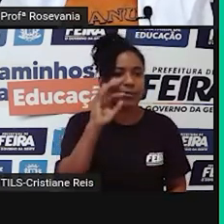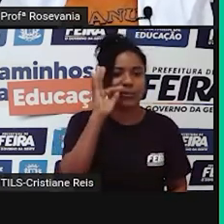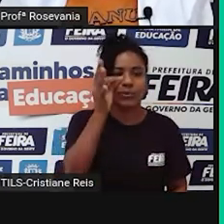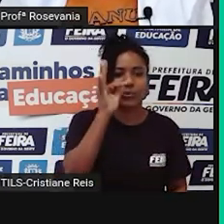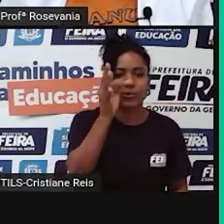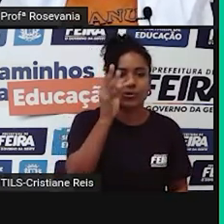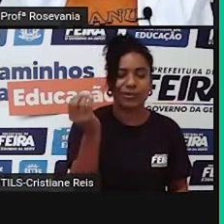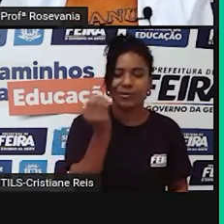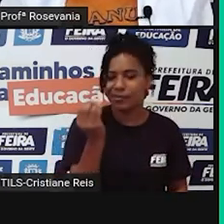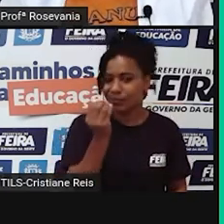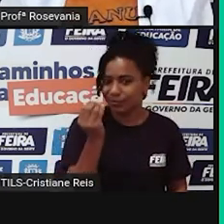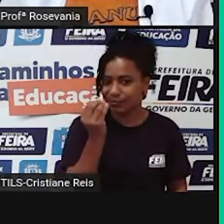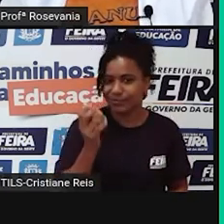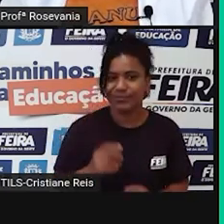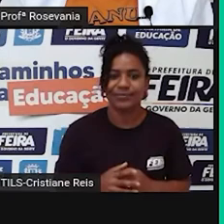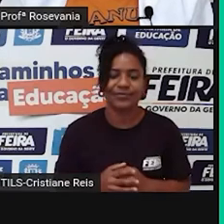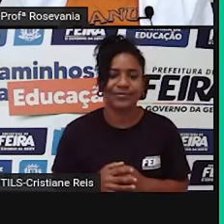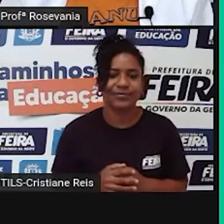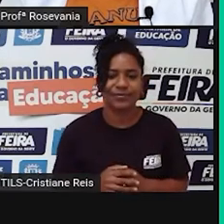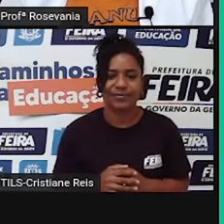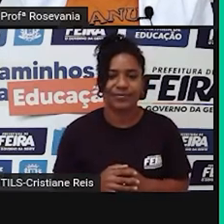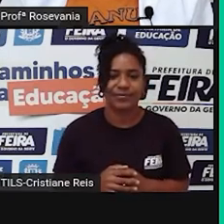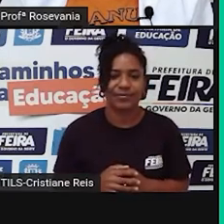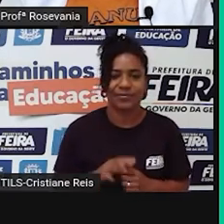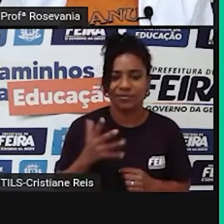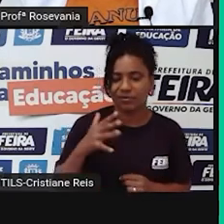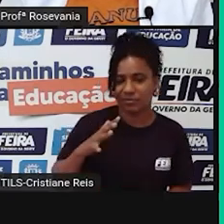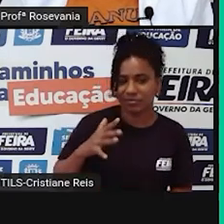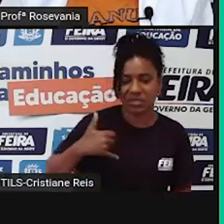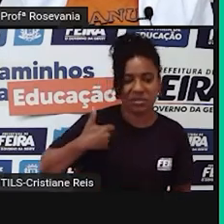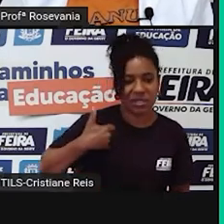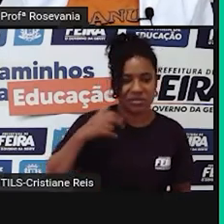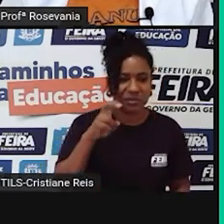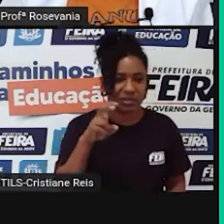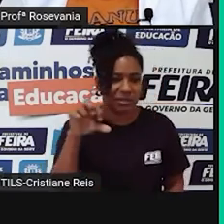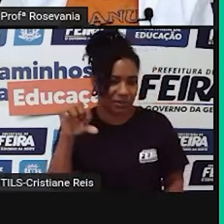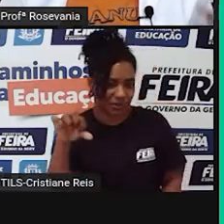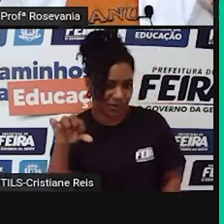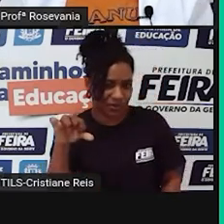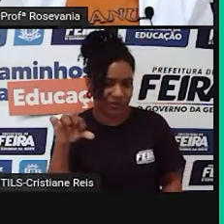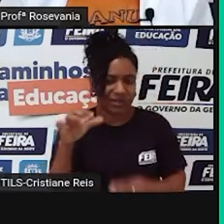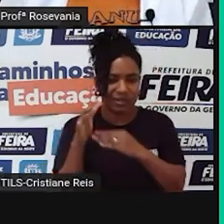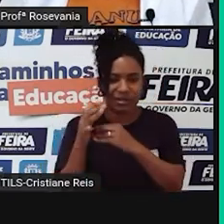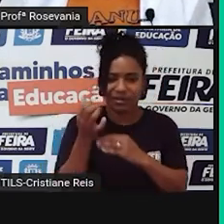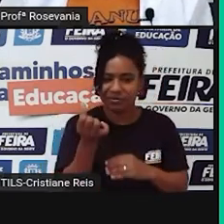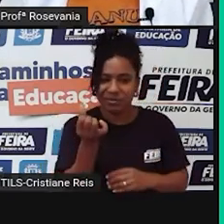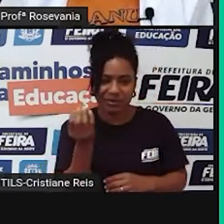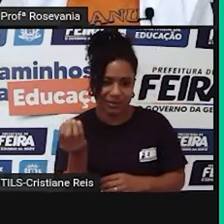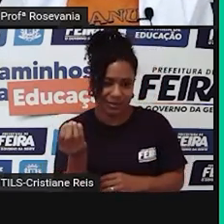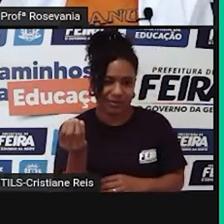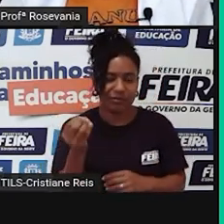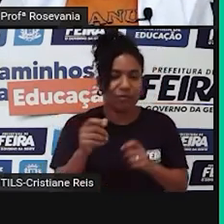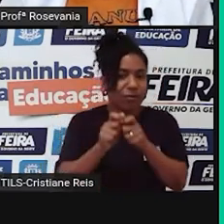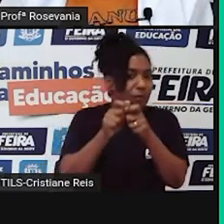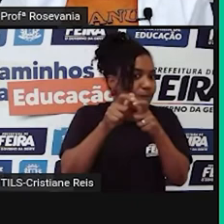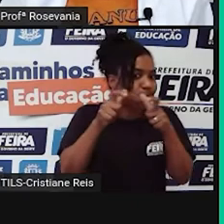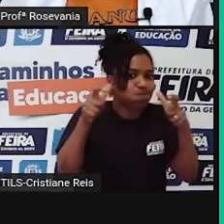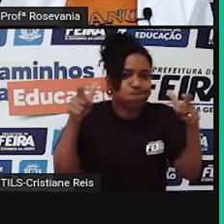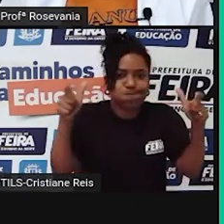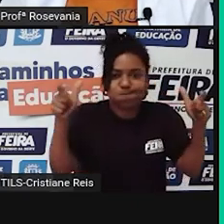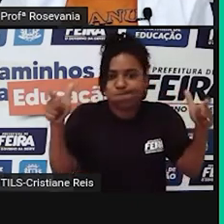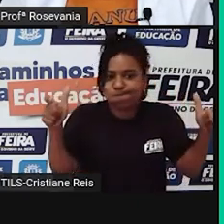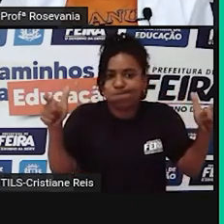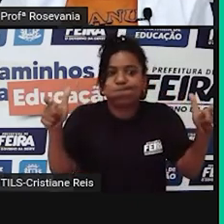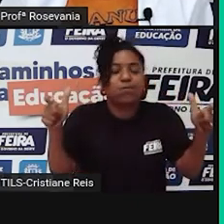população, né, dos 59, 60 anos, ela, e vai aumentar muito, ou seja, a